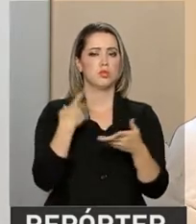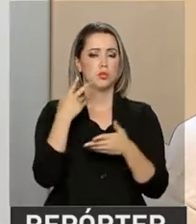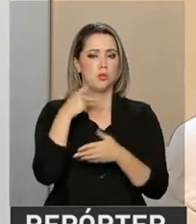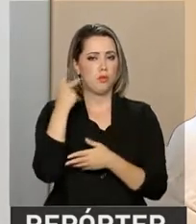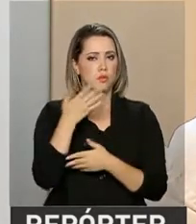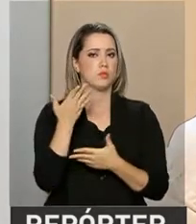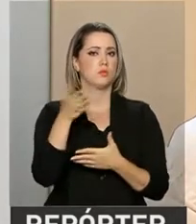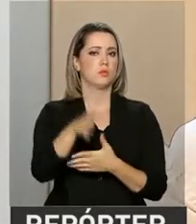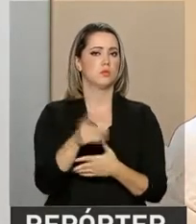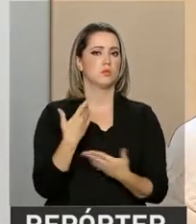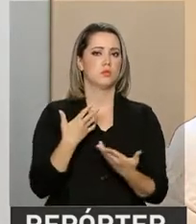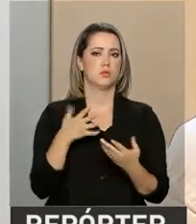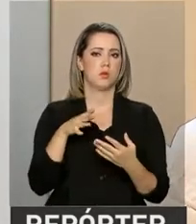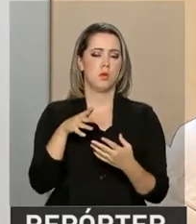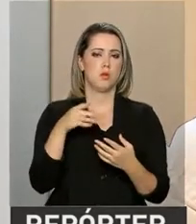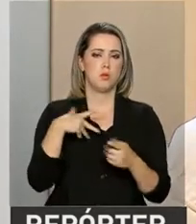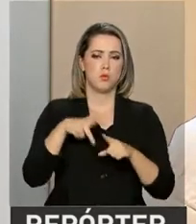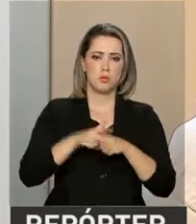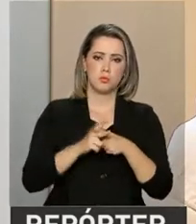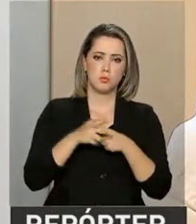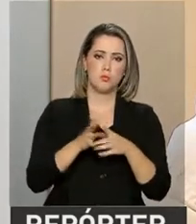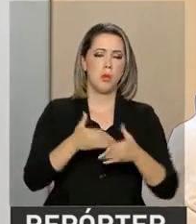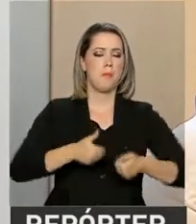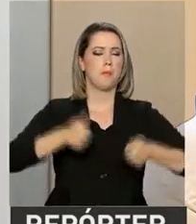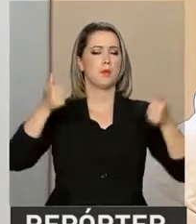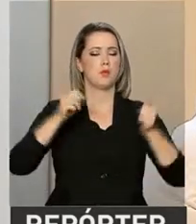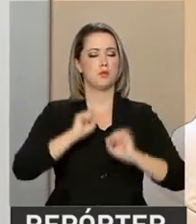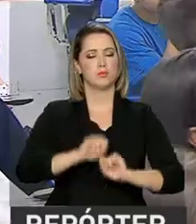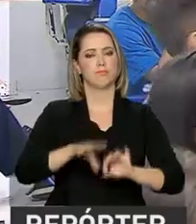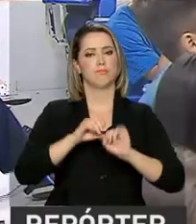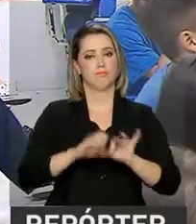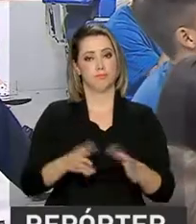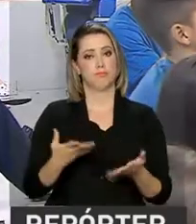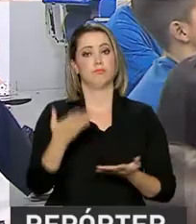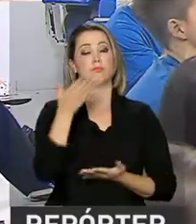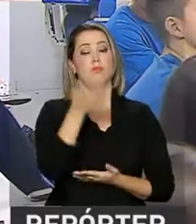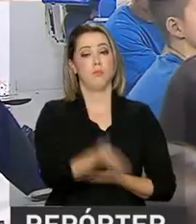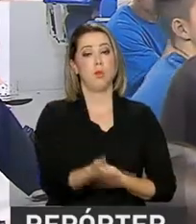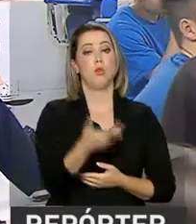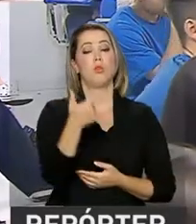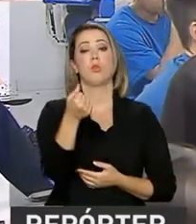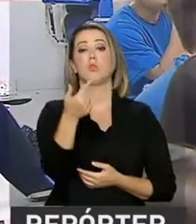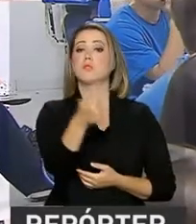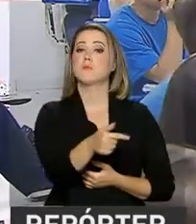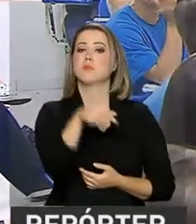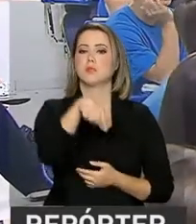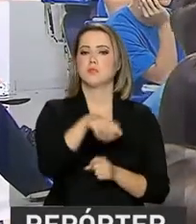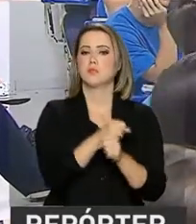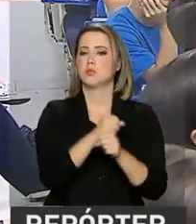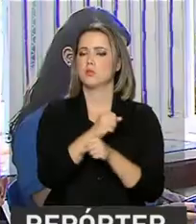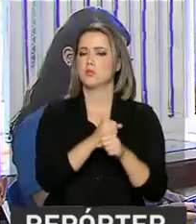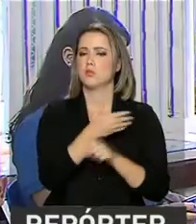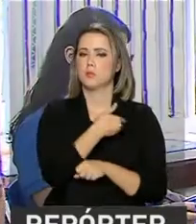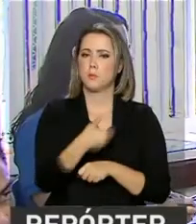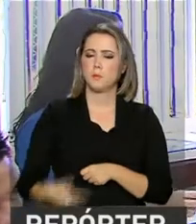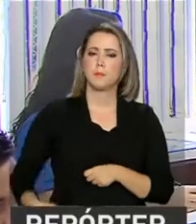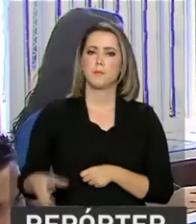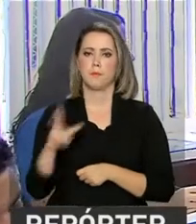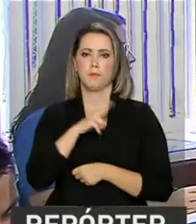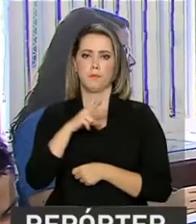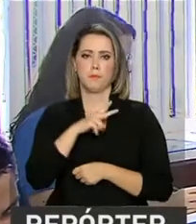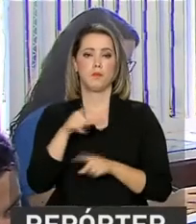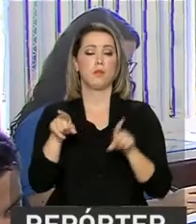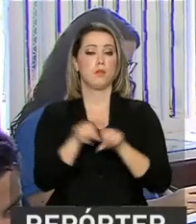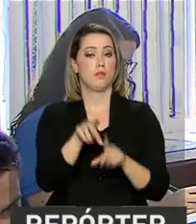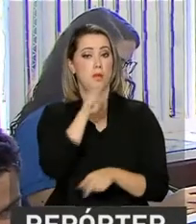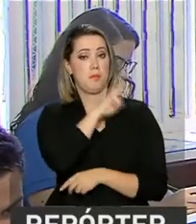e interferir nos sistemas para a melhoria da qualidade da educação. E em 2017, as escolas particulares que oferecem o ensino